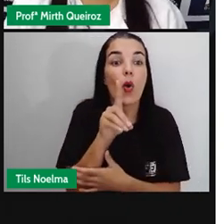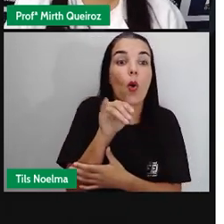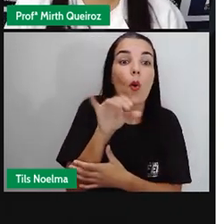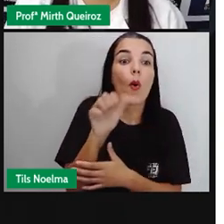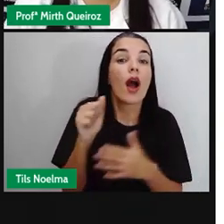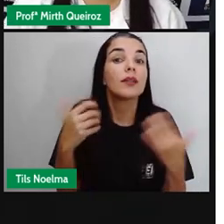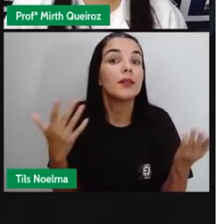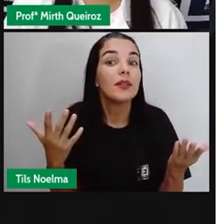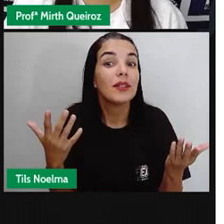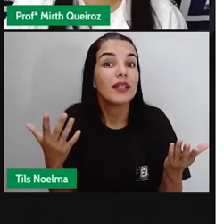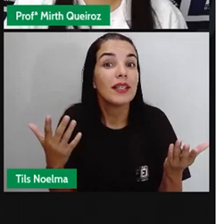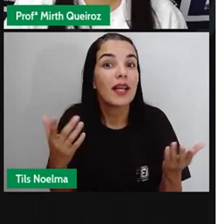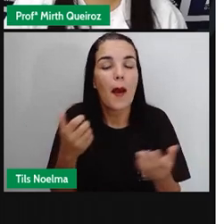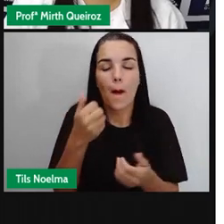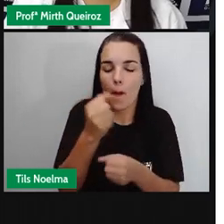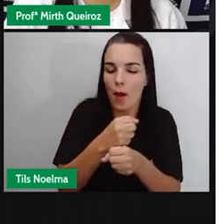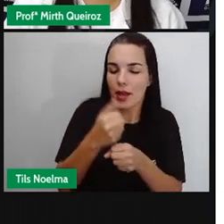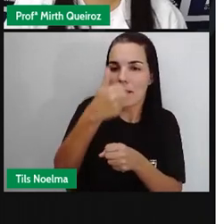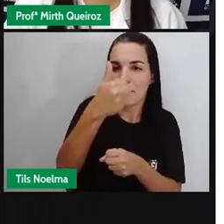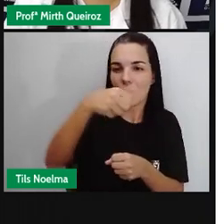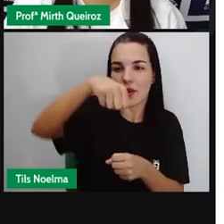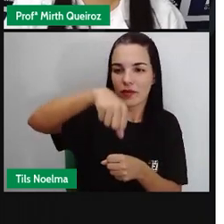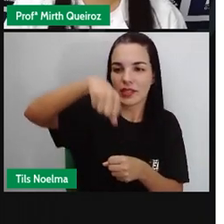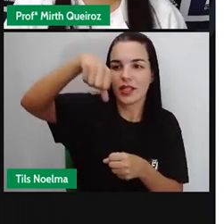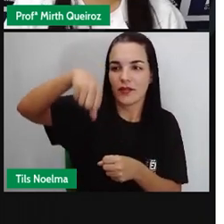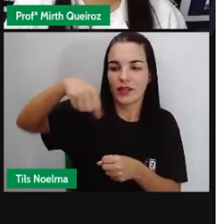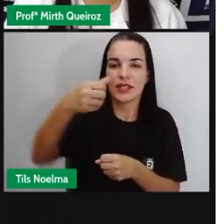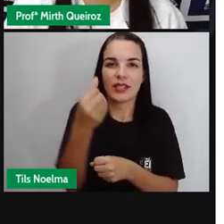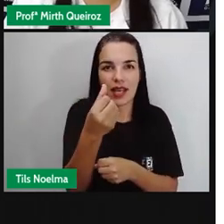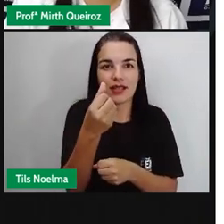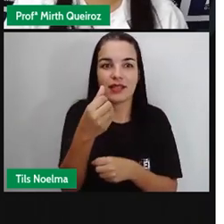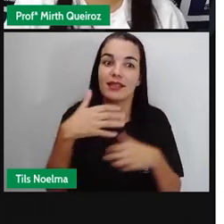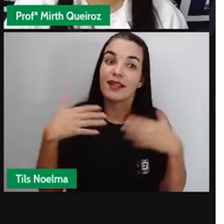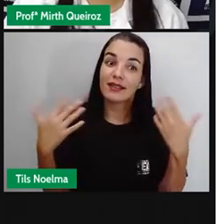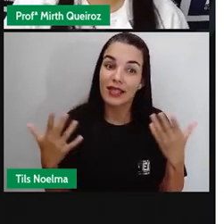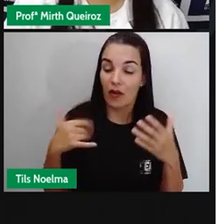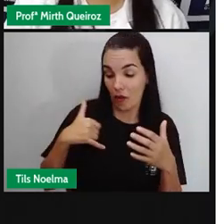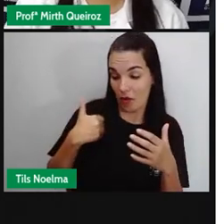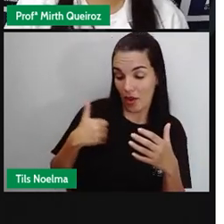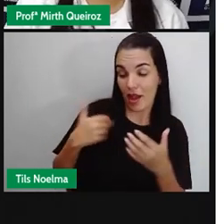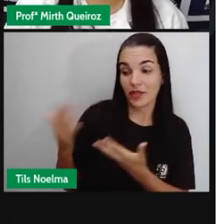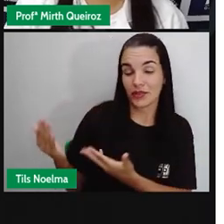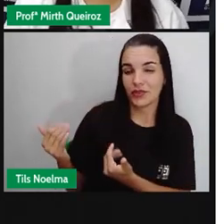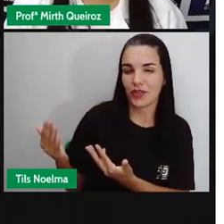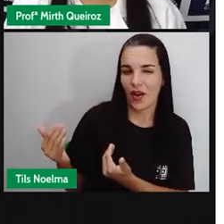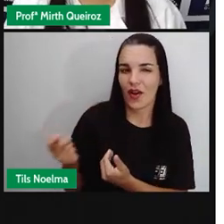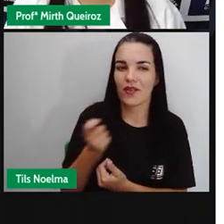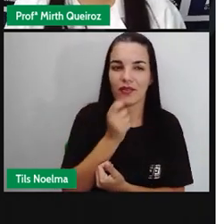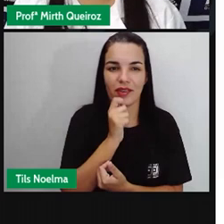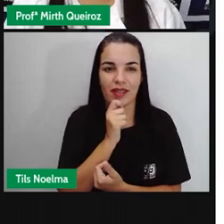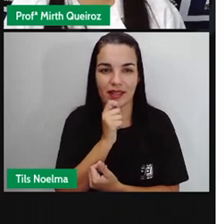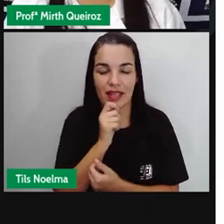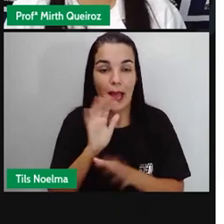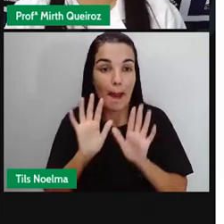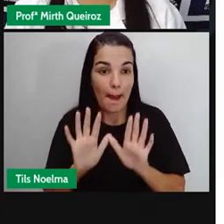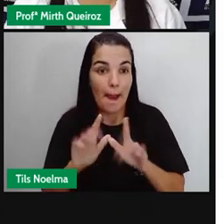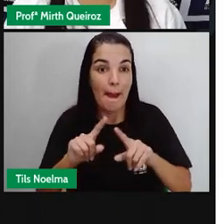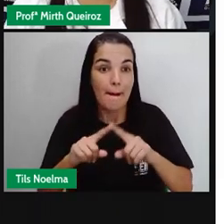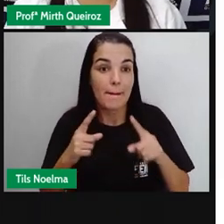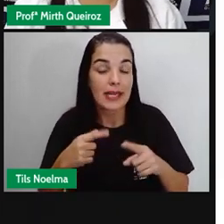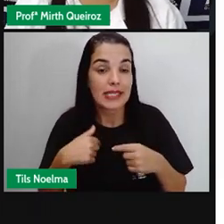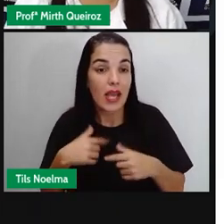A pró diz que aconteceu em 1990, não foi? Quando eu era criança. Só que se eu não tivesse